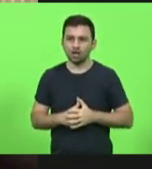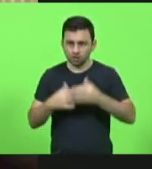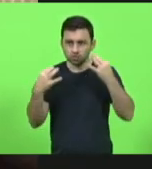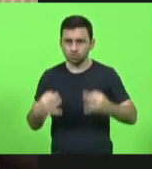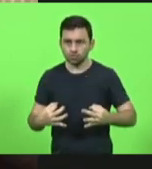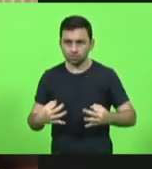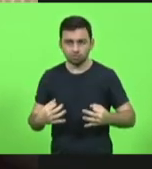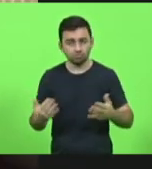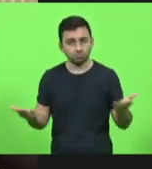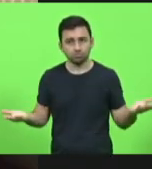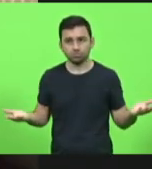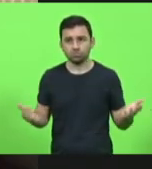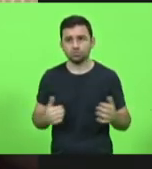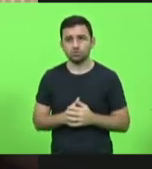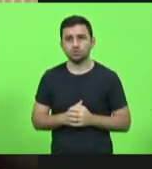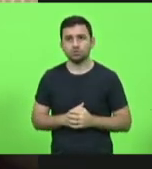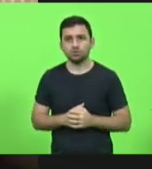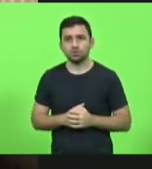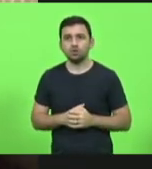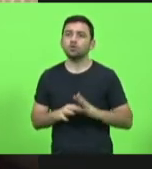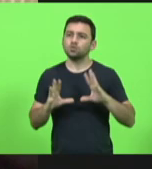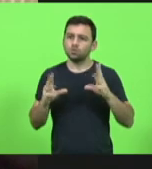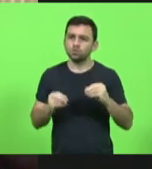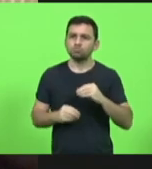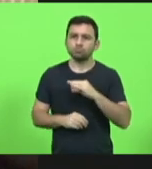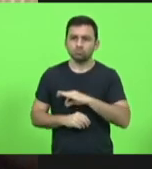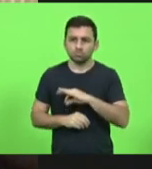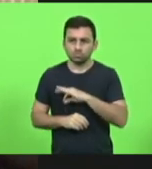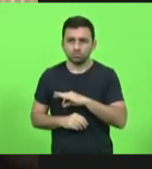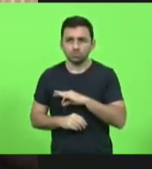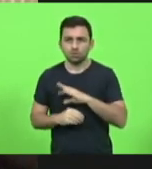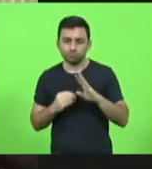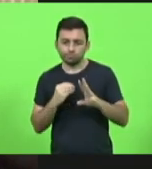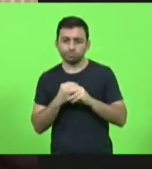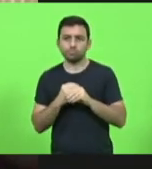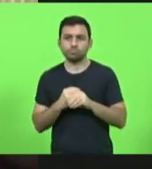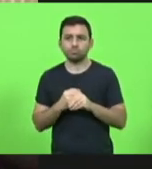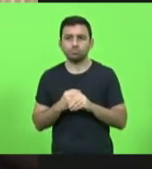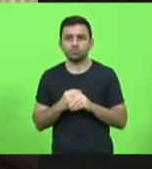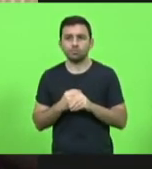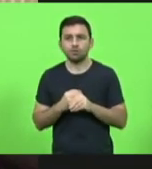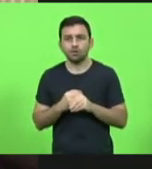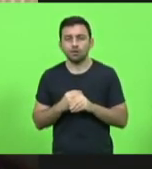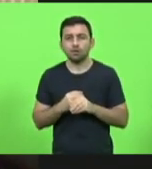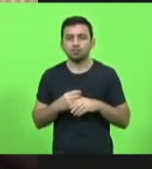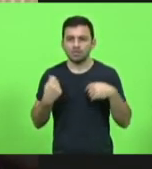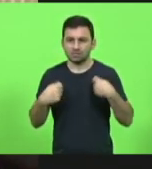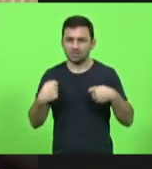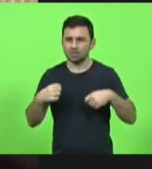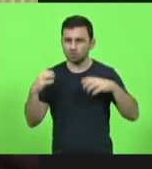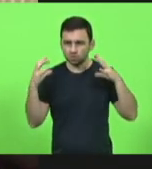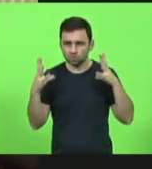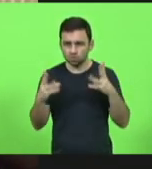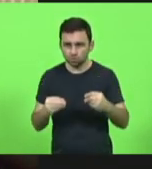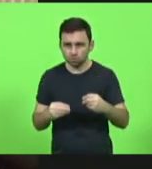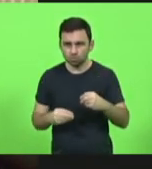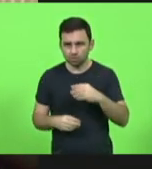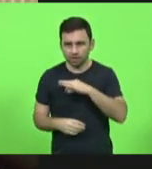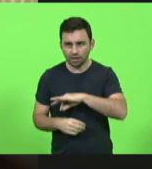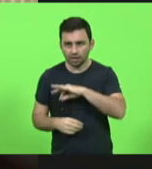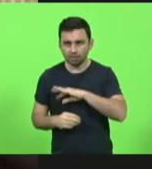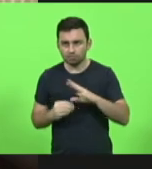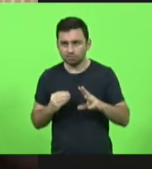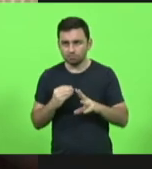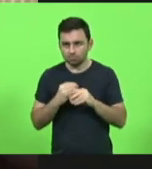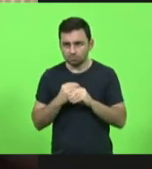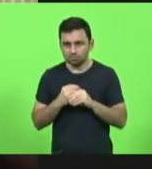Tem todos que receberam uma reposição salarial? Tem todos que receberam uma reposição salarial. Mas lembremos nós que